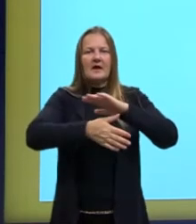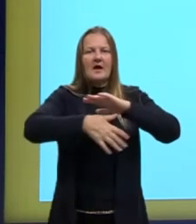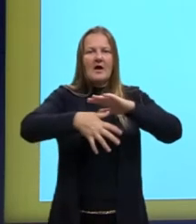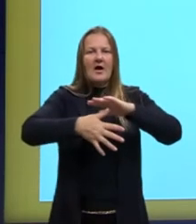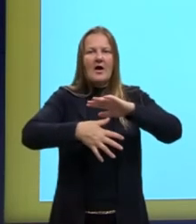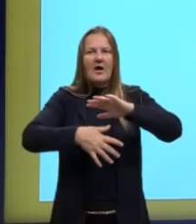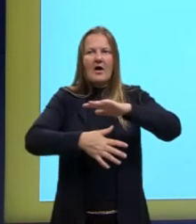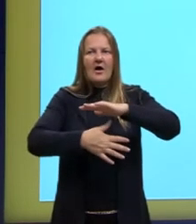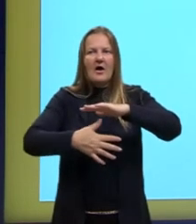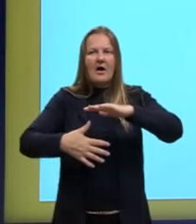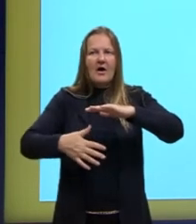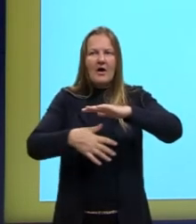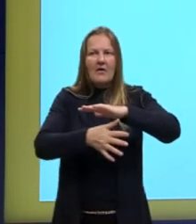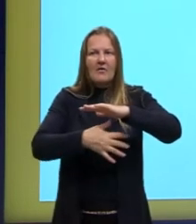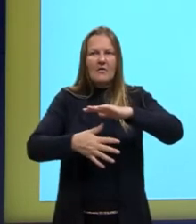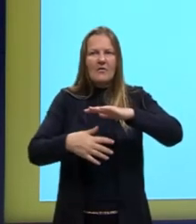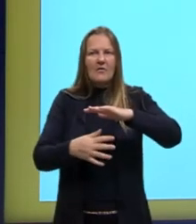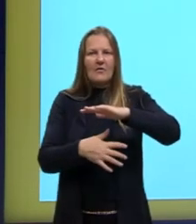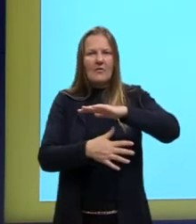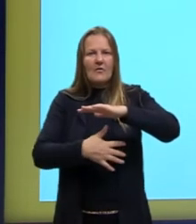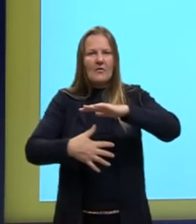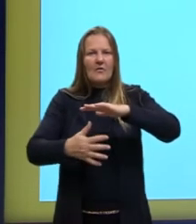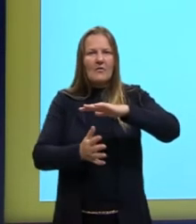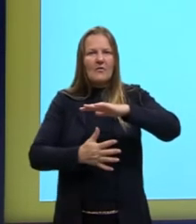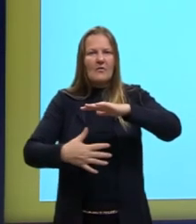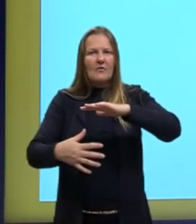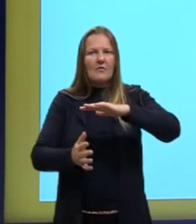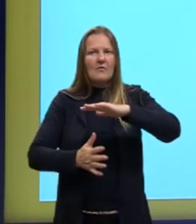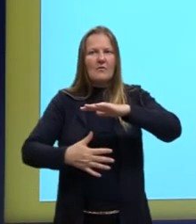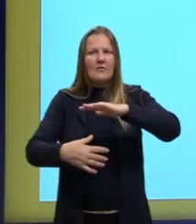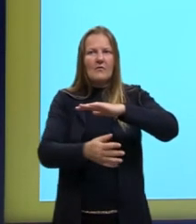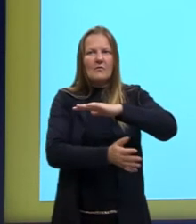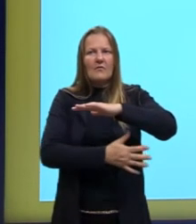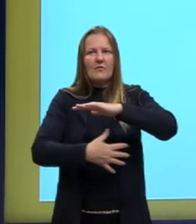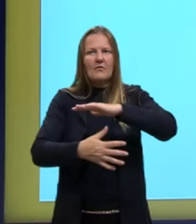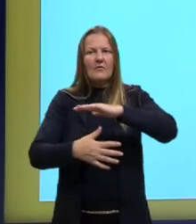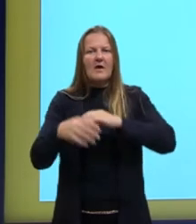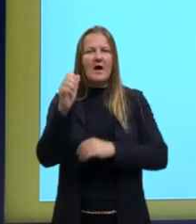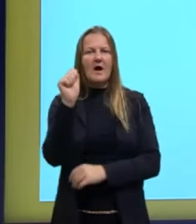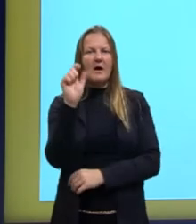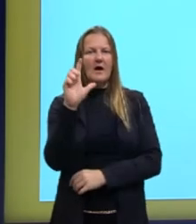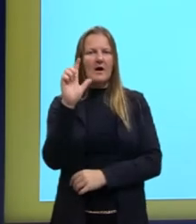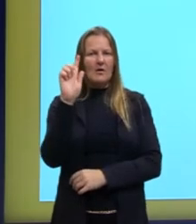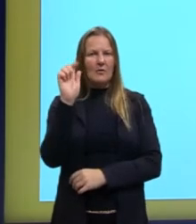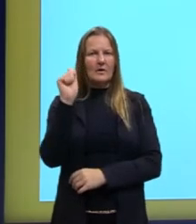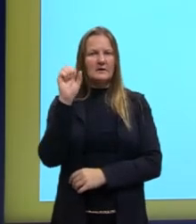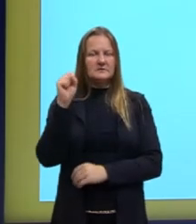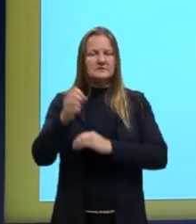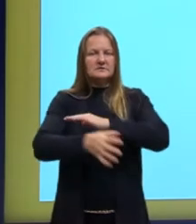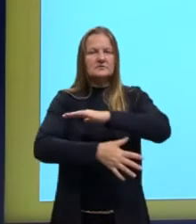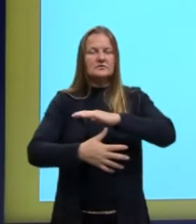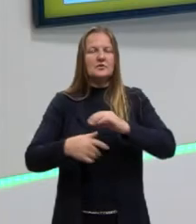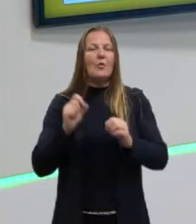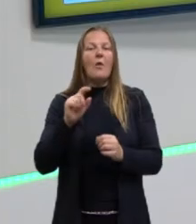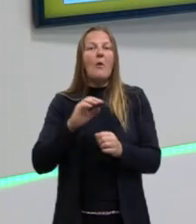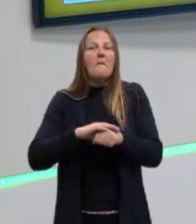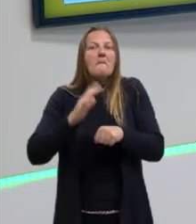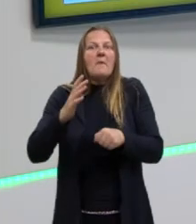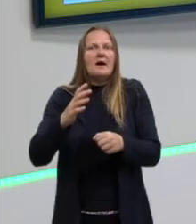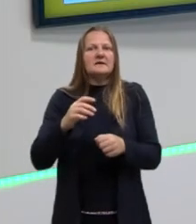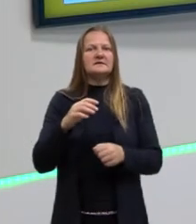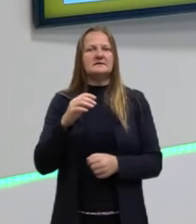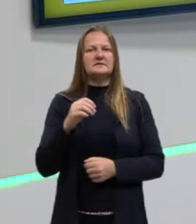macroscópicas? Aonde será que vai ter, então, a taxa mais elevada desses produtos